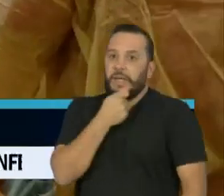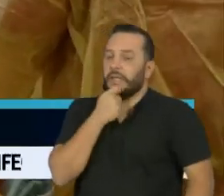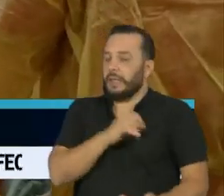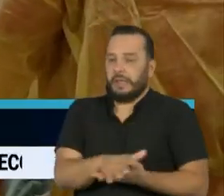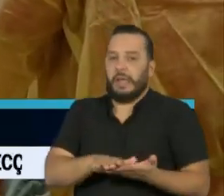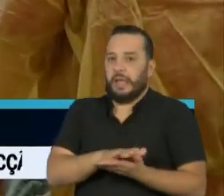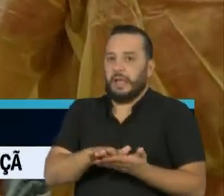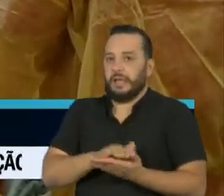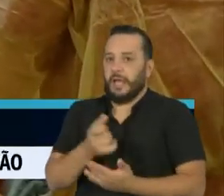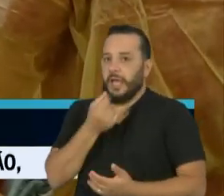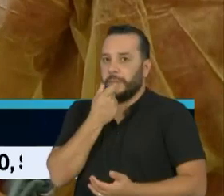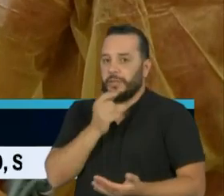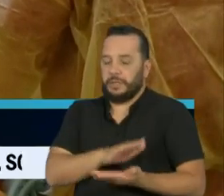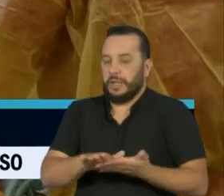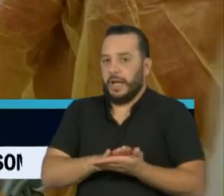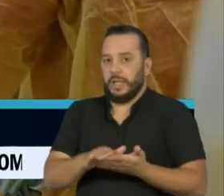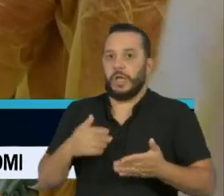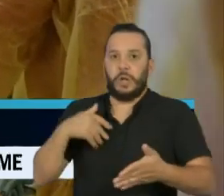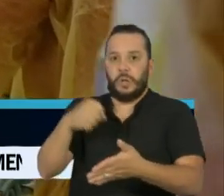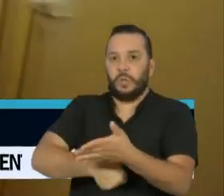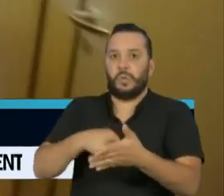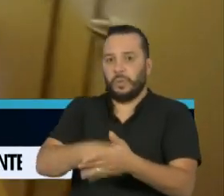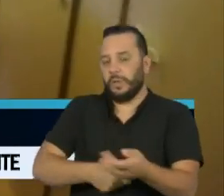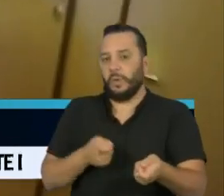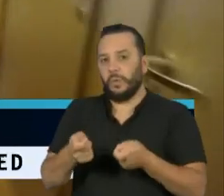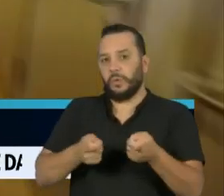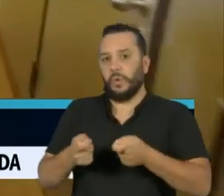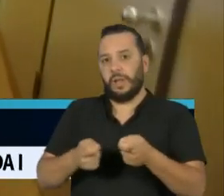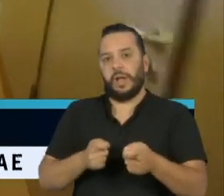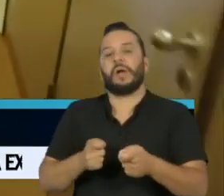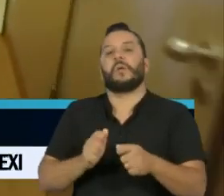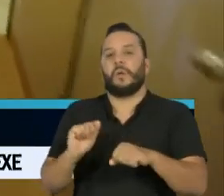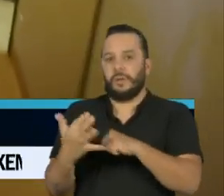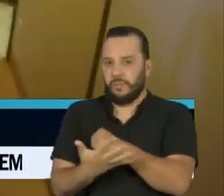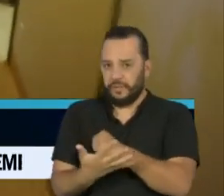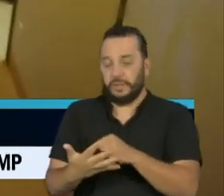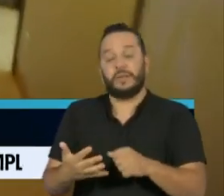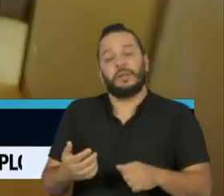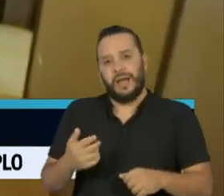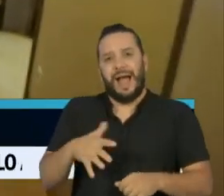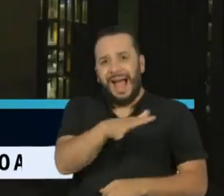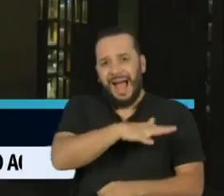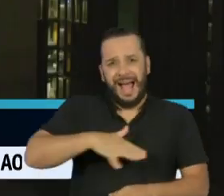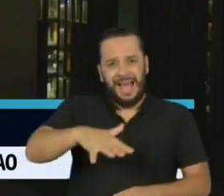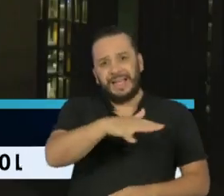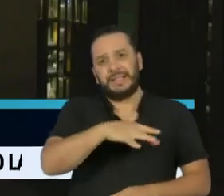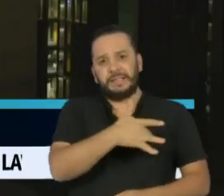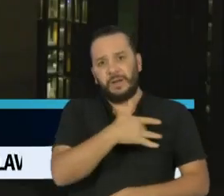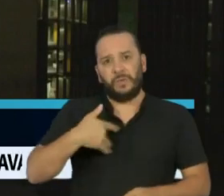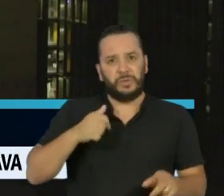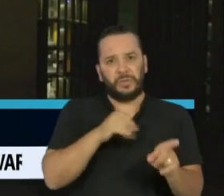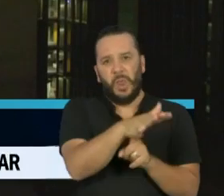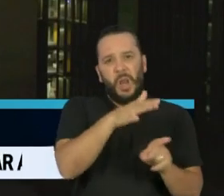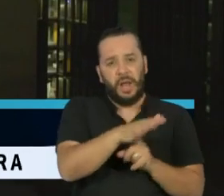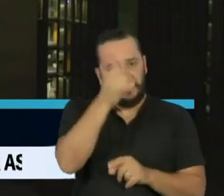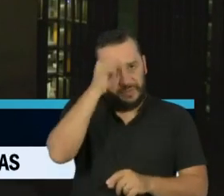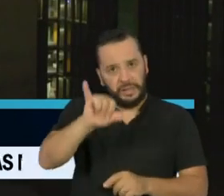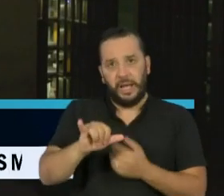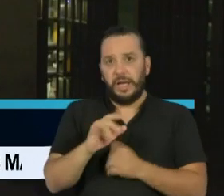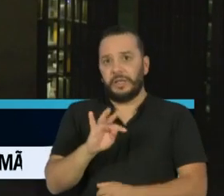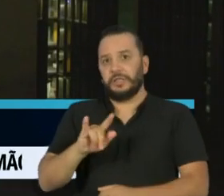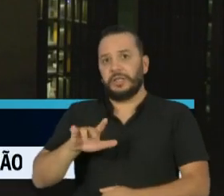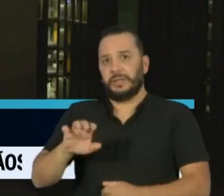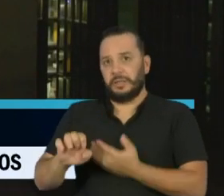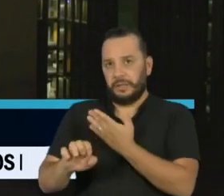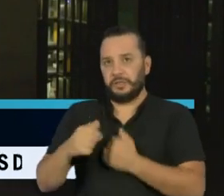é preciso continuar na luta para conter o vírus e evitar o colapso do sistema de saúde. Cristiane Ramalho, correspondente